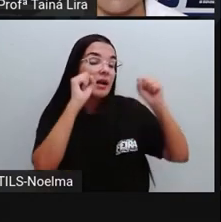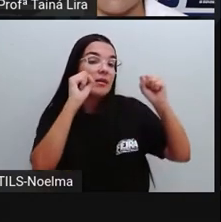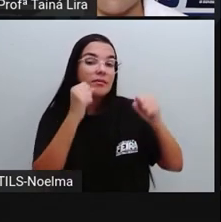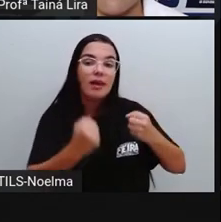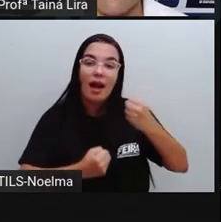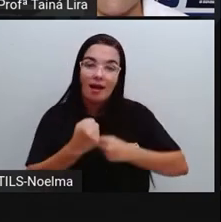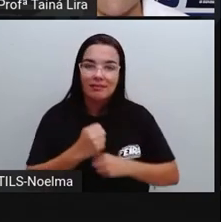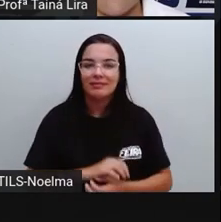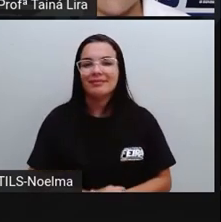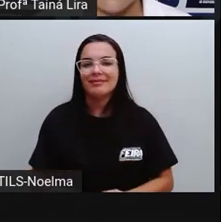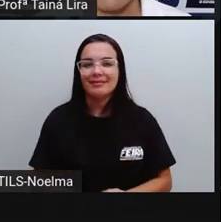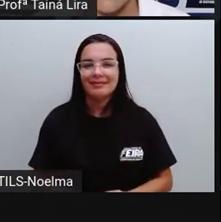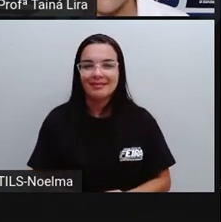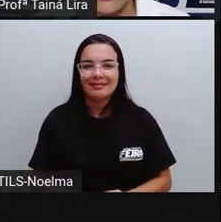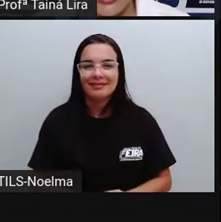bom?